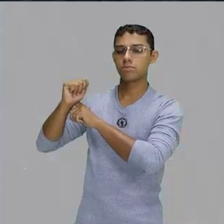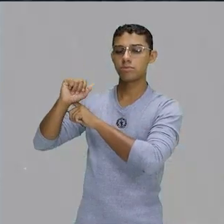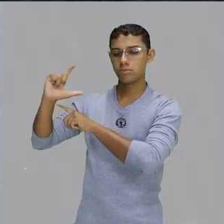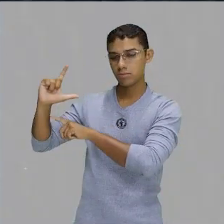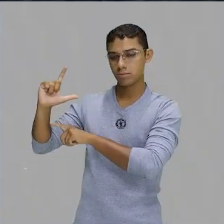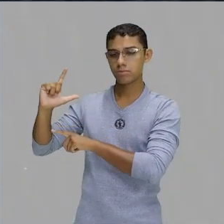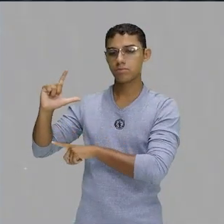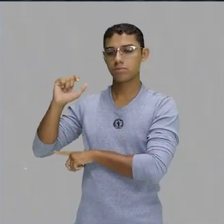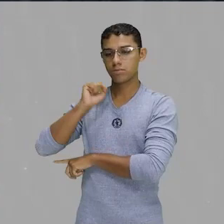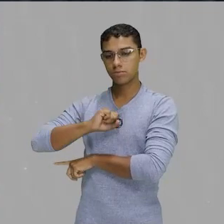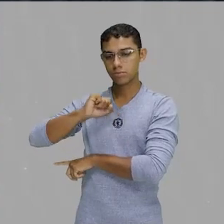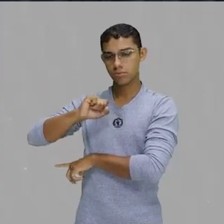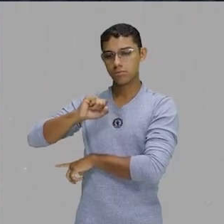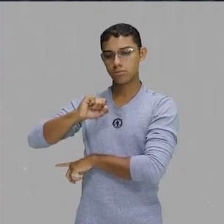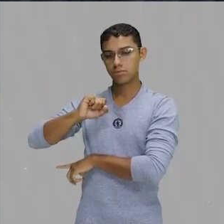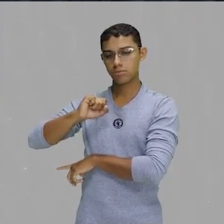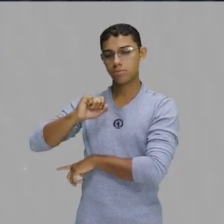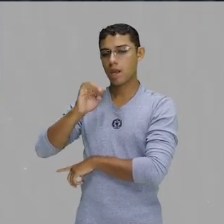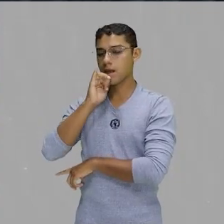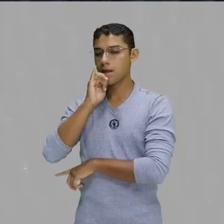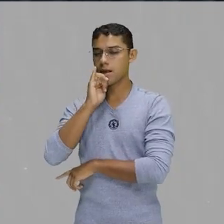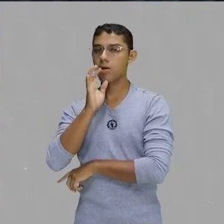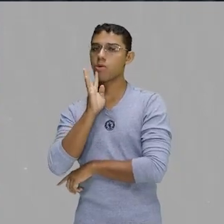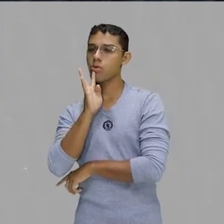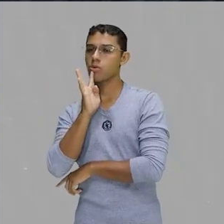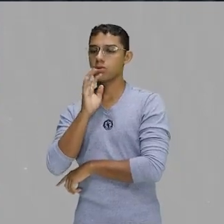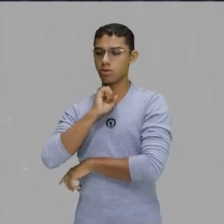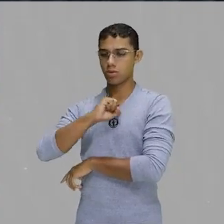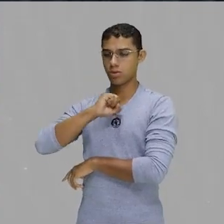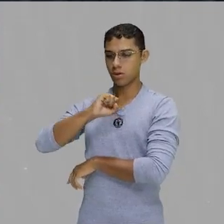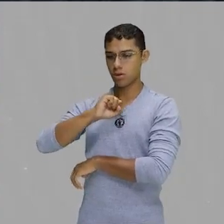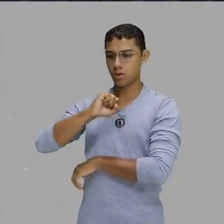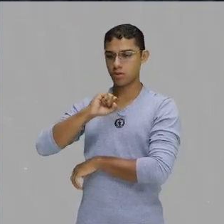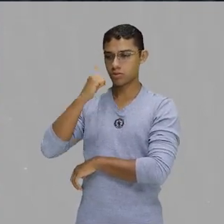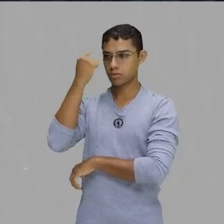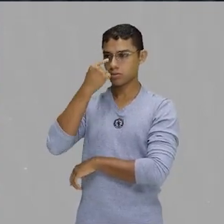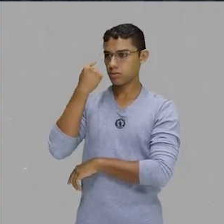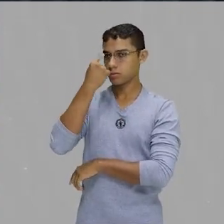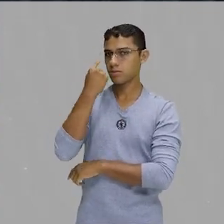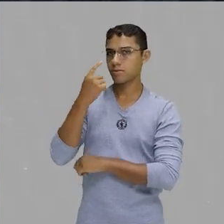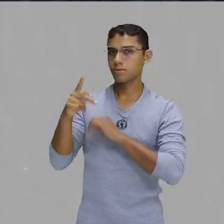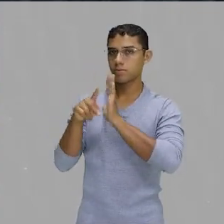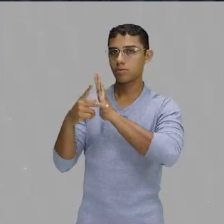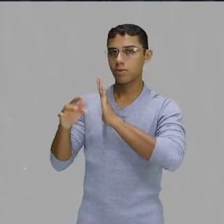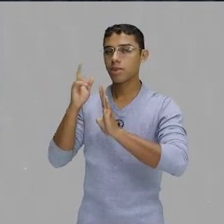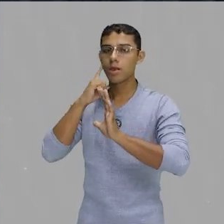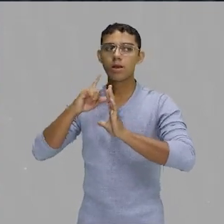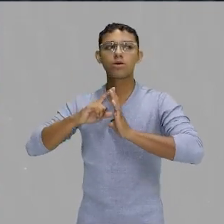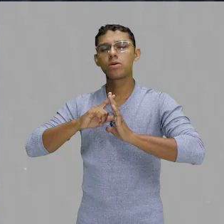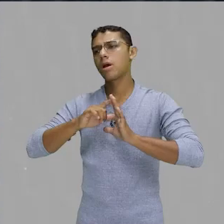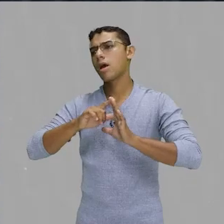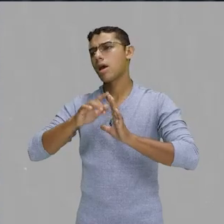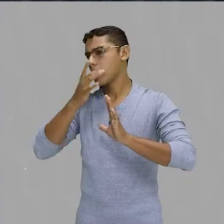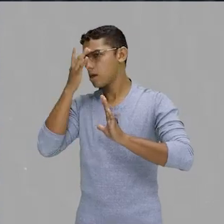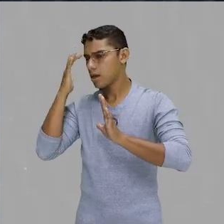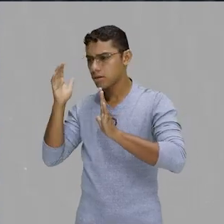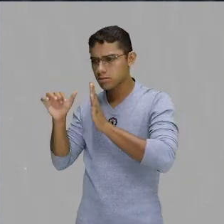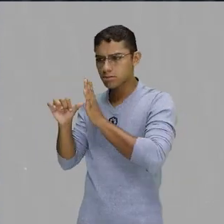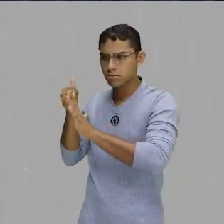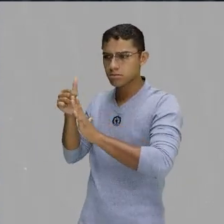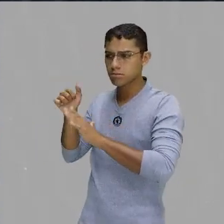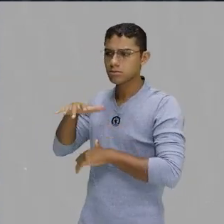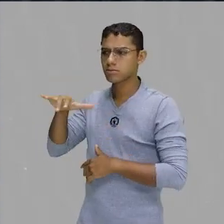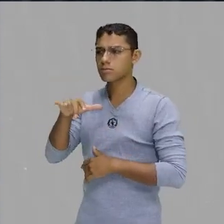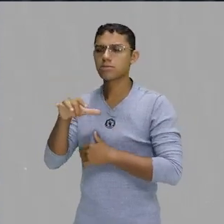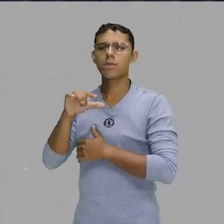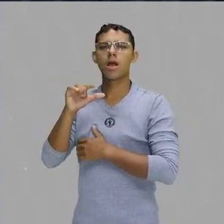tá? É conhecido como reggae em espanhol, tá? Conhecido como reggae em espanhol. Muito destes pioneiros do reggaeton, como os